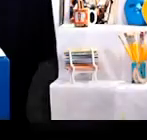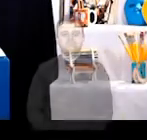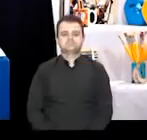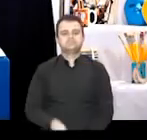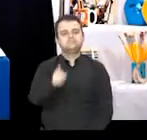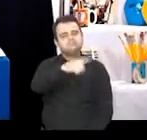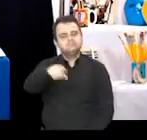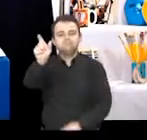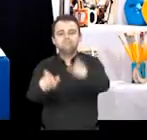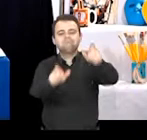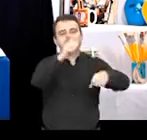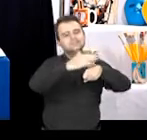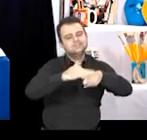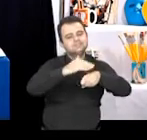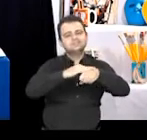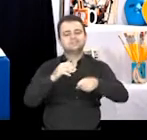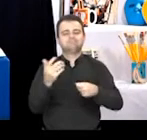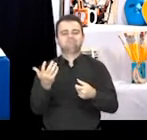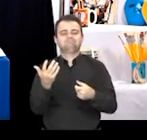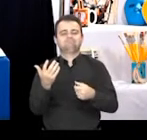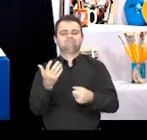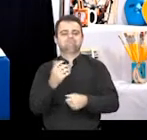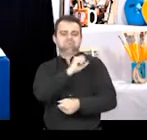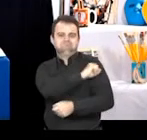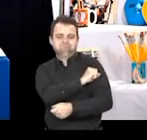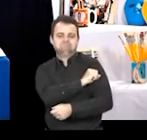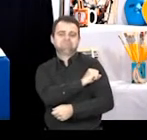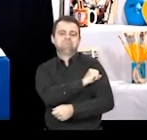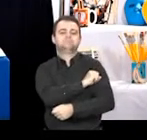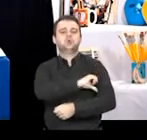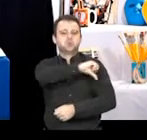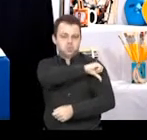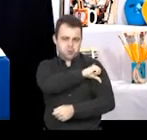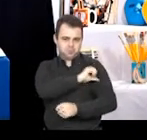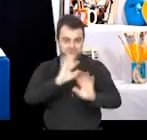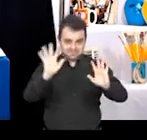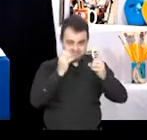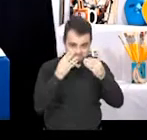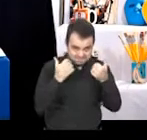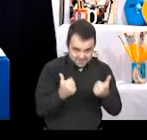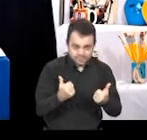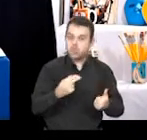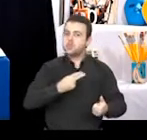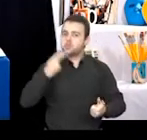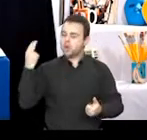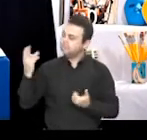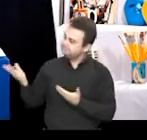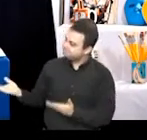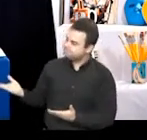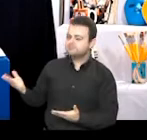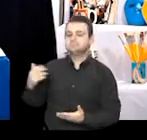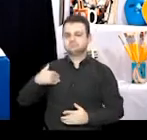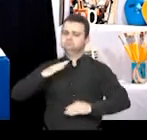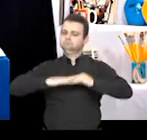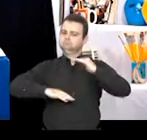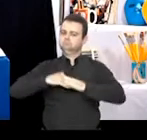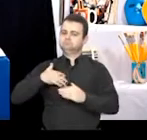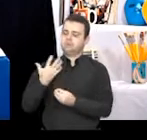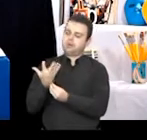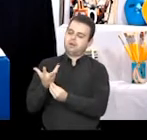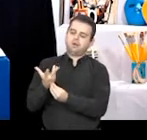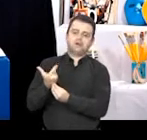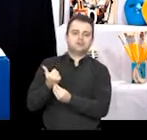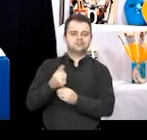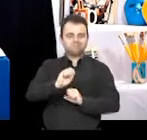Olá, queridos estudantes do oitavo e nono ano. Tudo bem com vocês? Eu sou Zé Antônio Borges, arte educador.